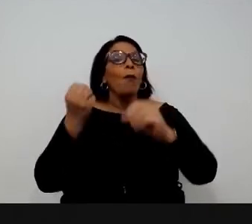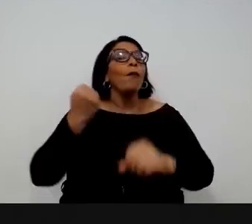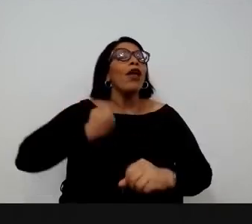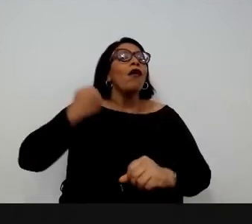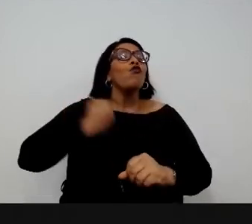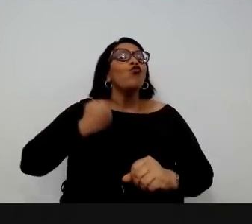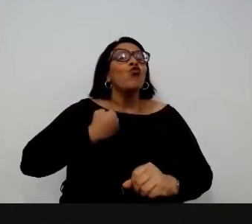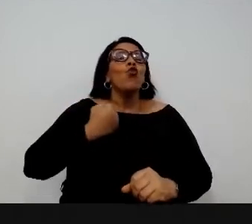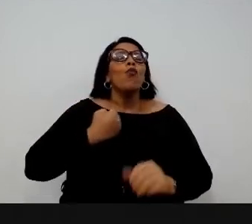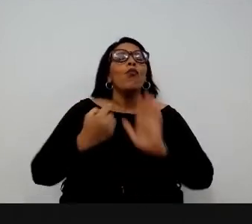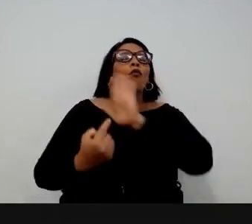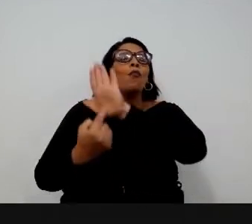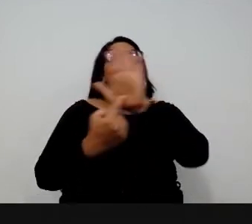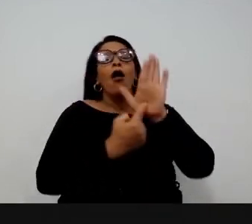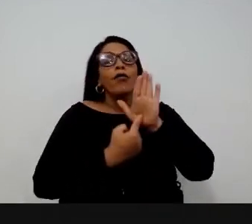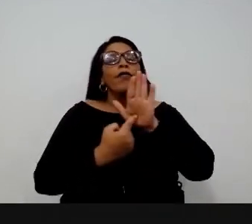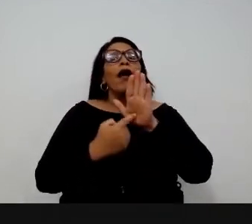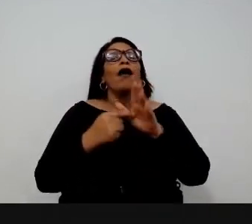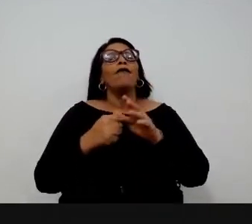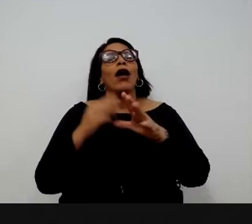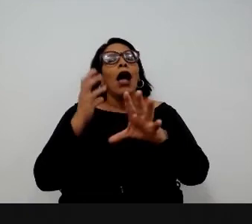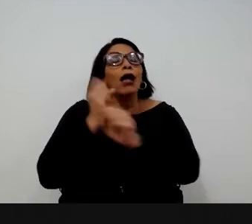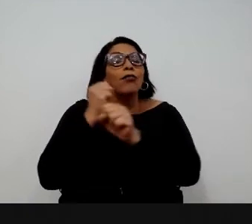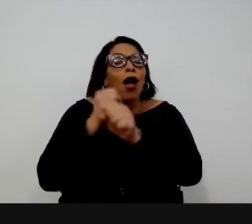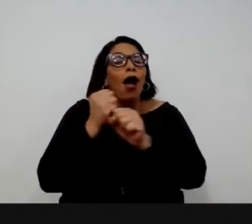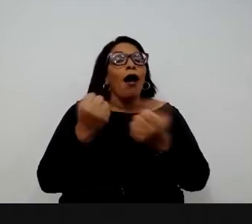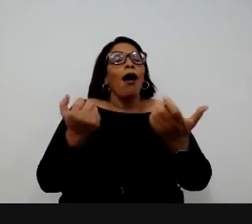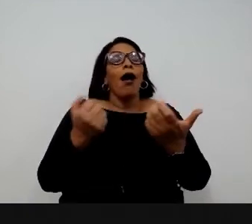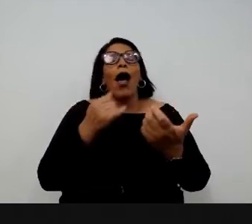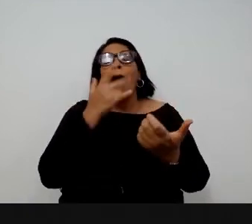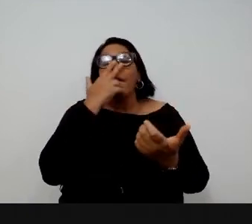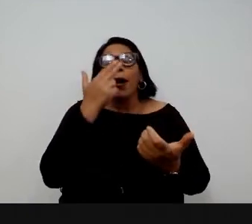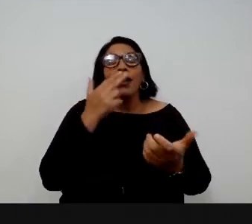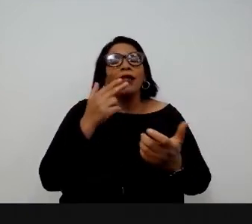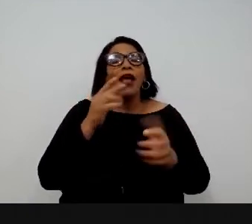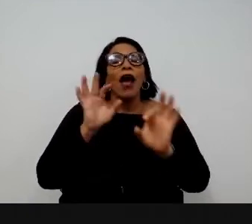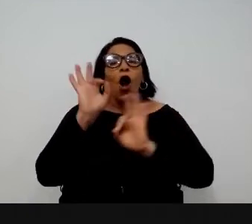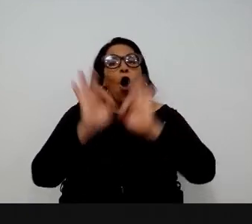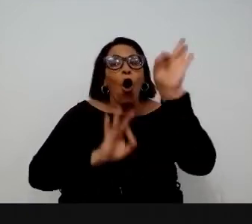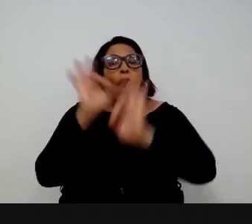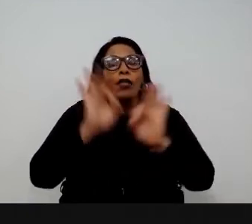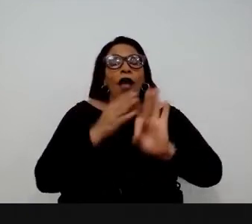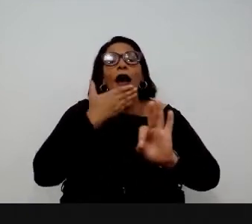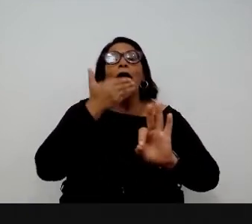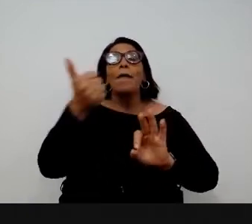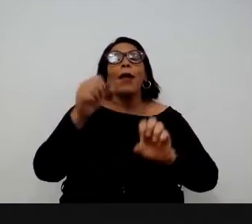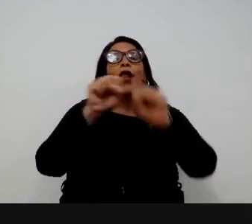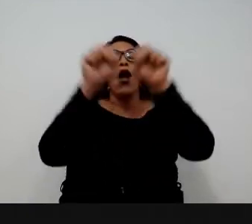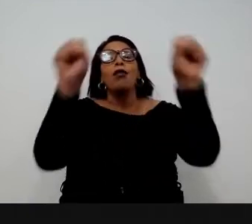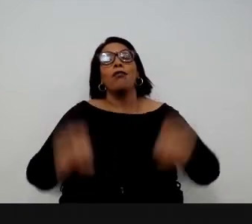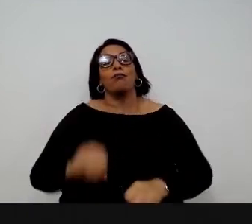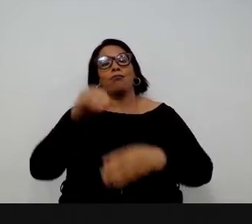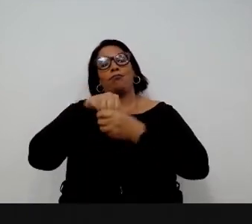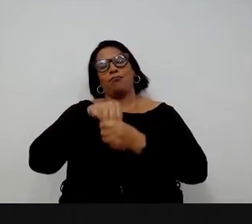e nesse caso, literalmente, sistema computacional, que já estava envelhecido, era mais fácil você mudar a norma do que você mudar o sistema.